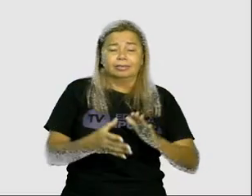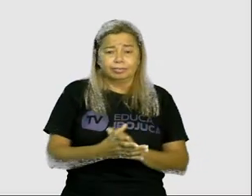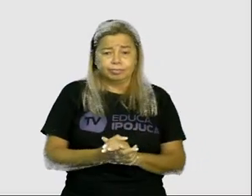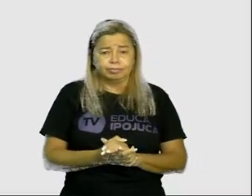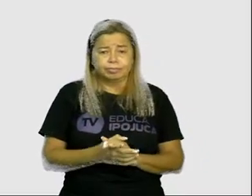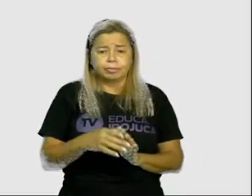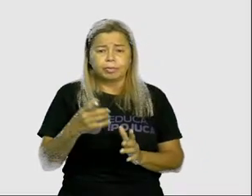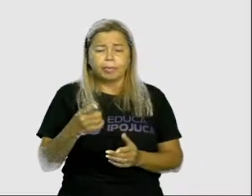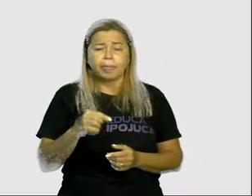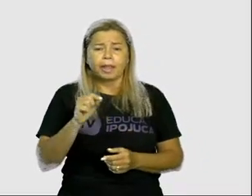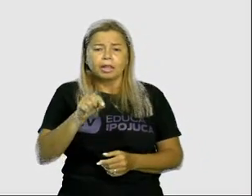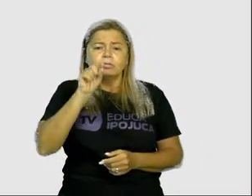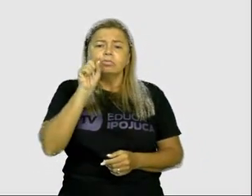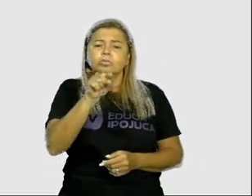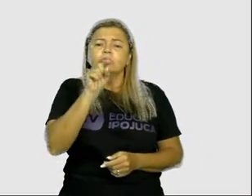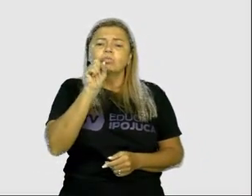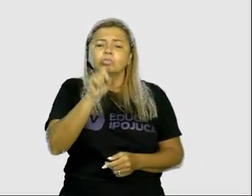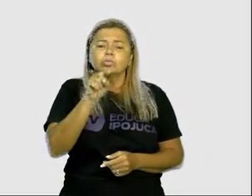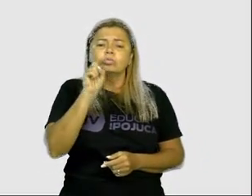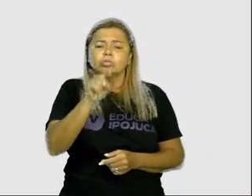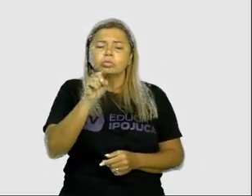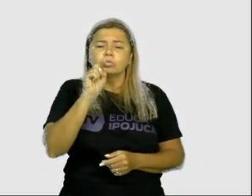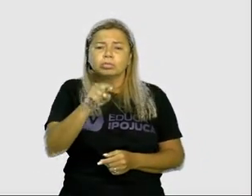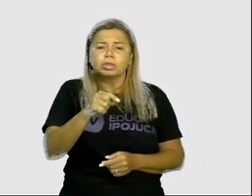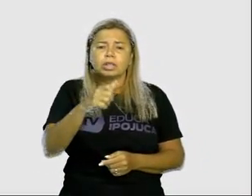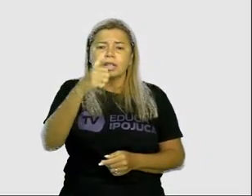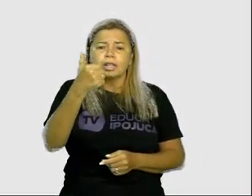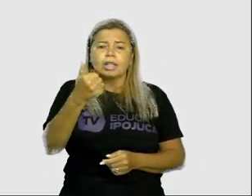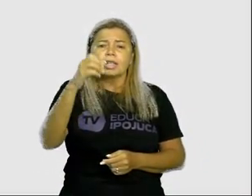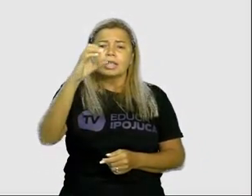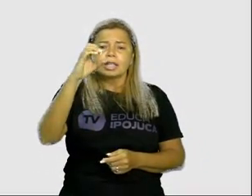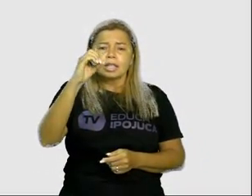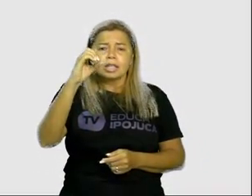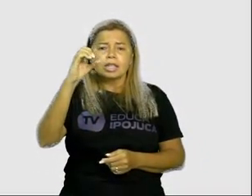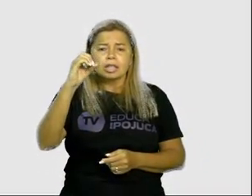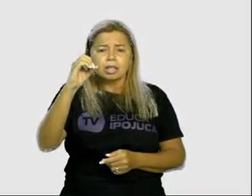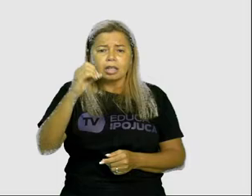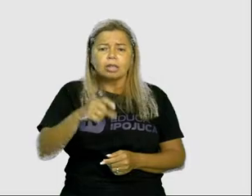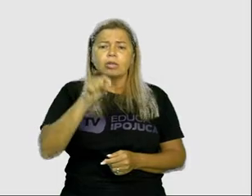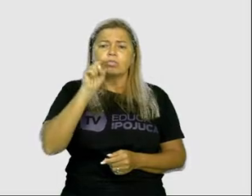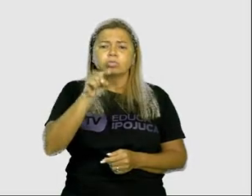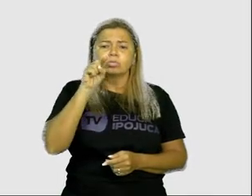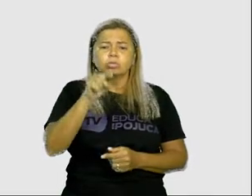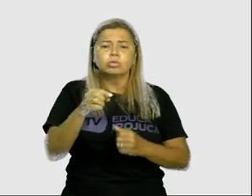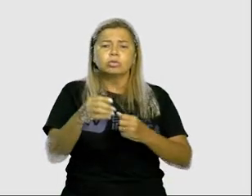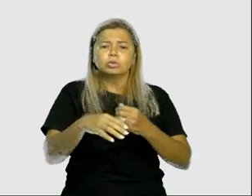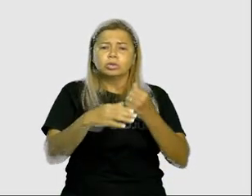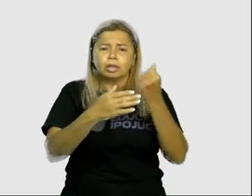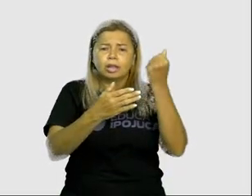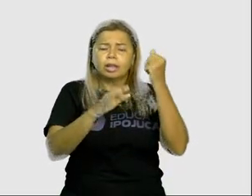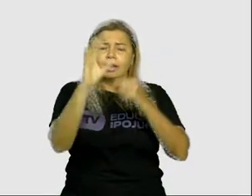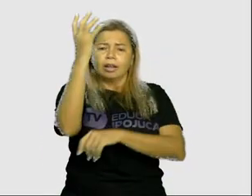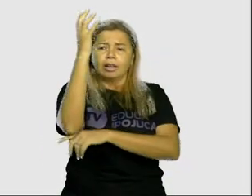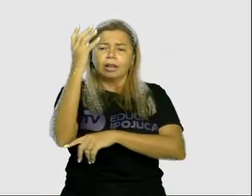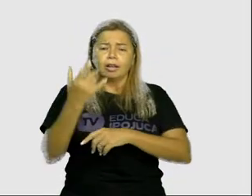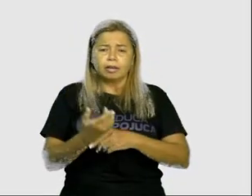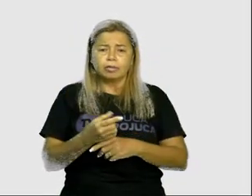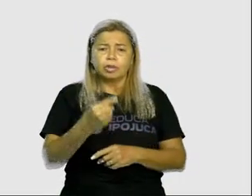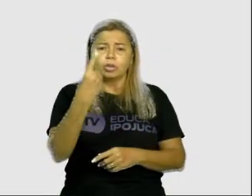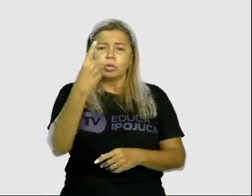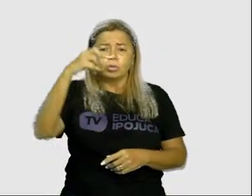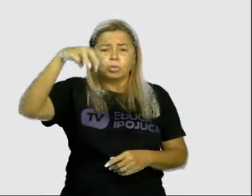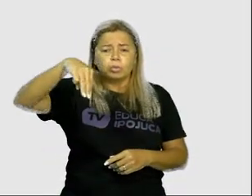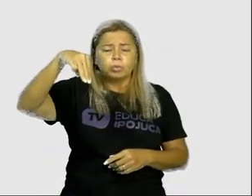100 bicadas por um minuto em uma árvore. Já imaginou a